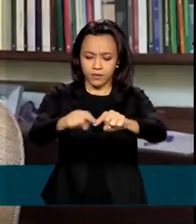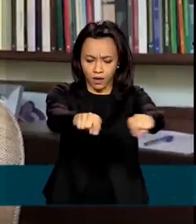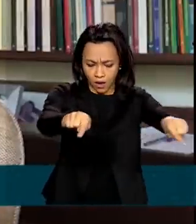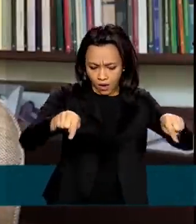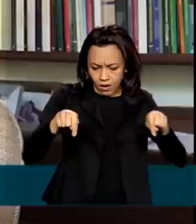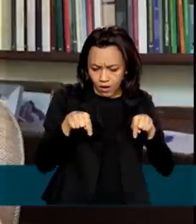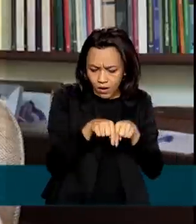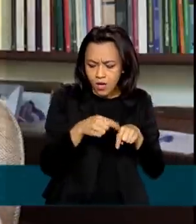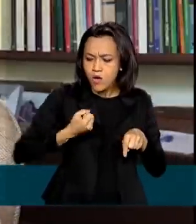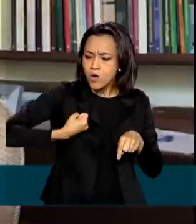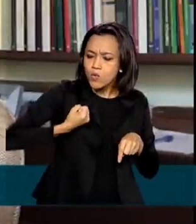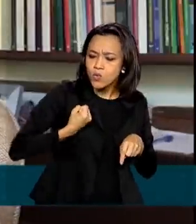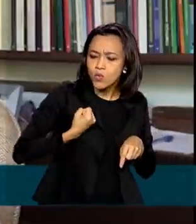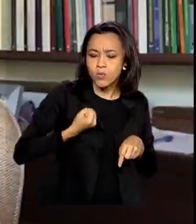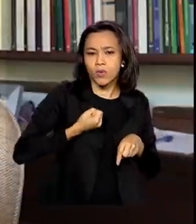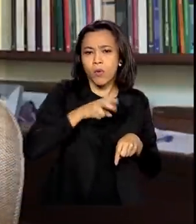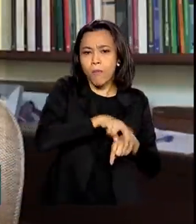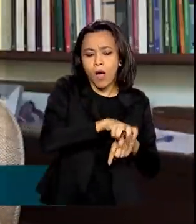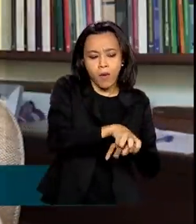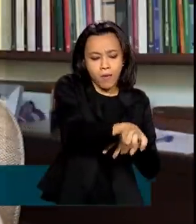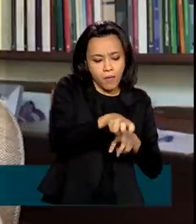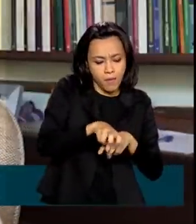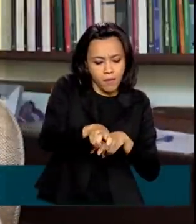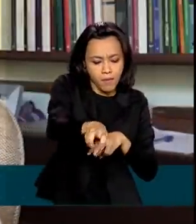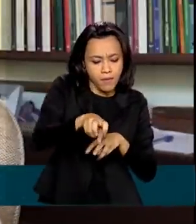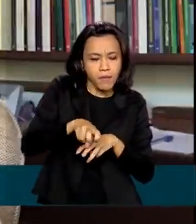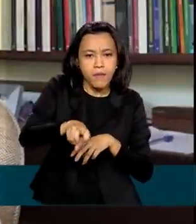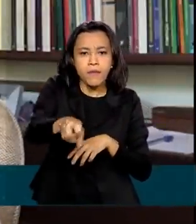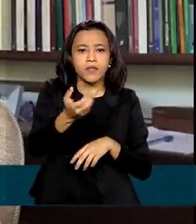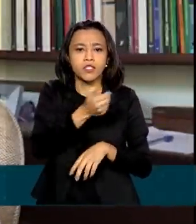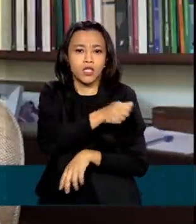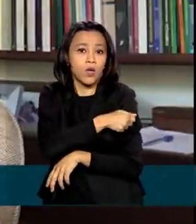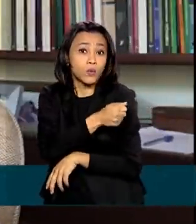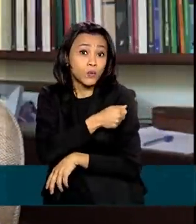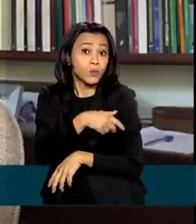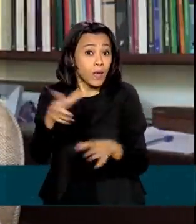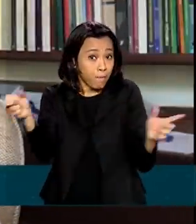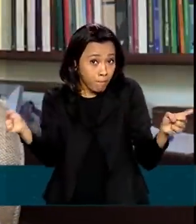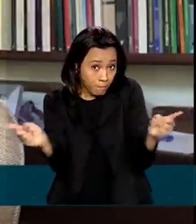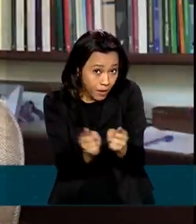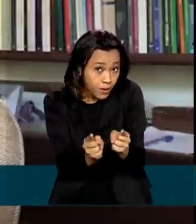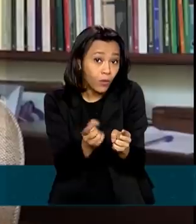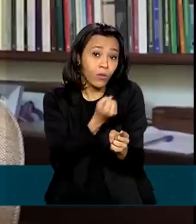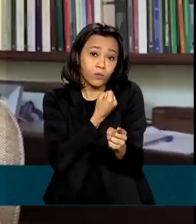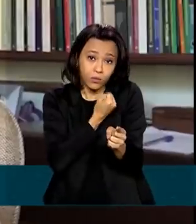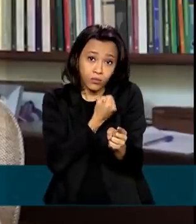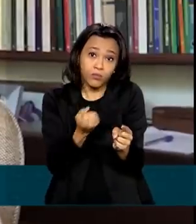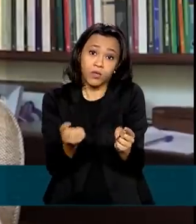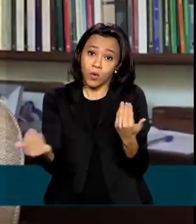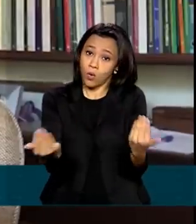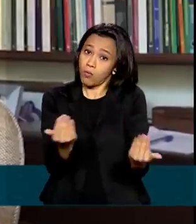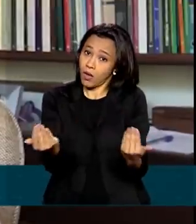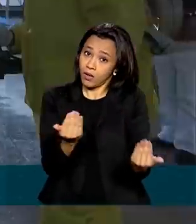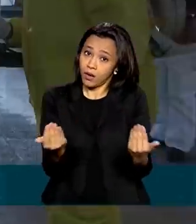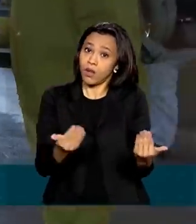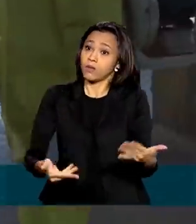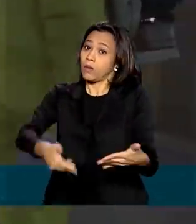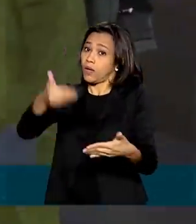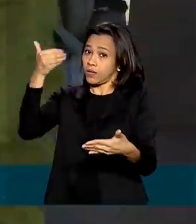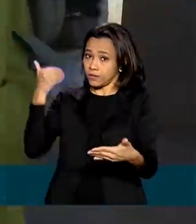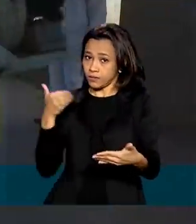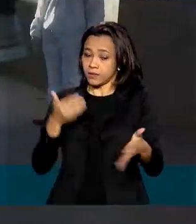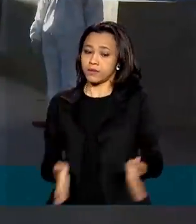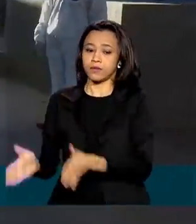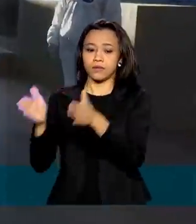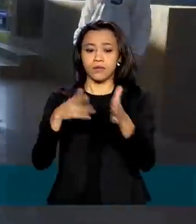alunos nas turmas, que, obviamente, deve ser um número menor do que o número anterior à pandemia. No